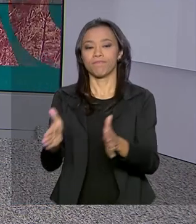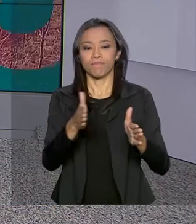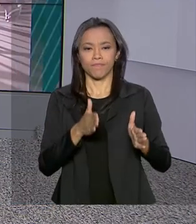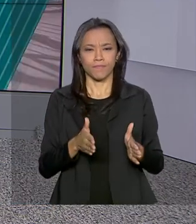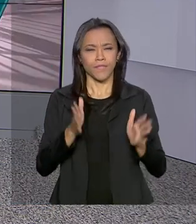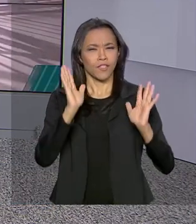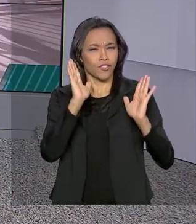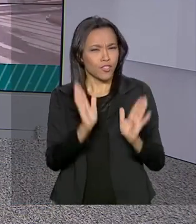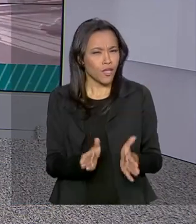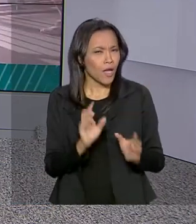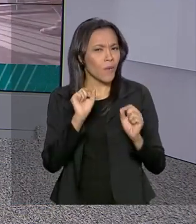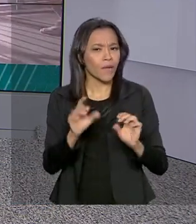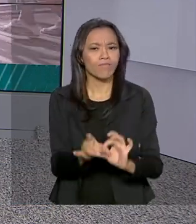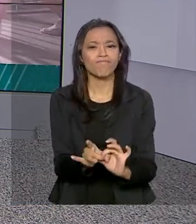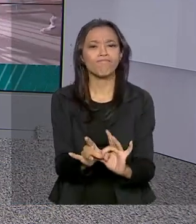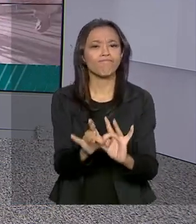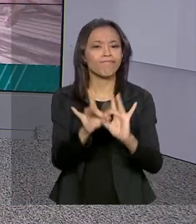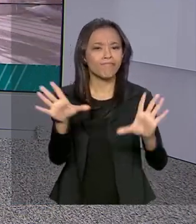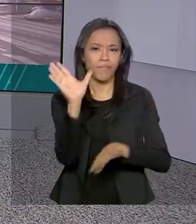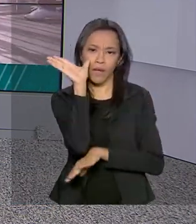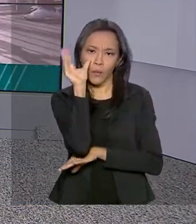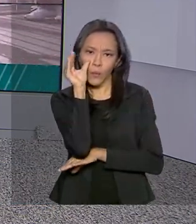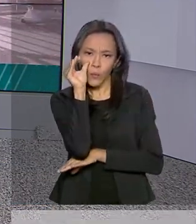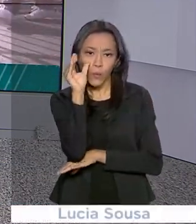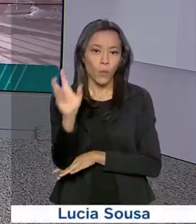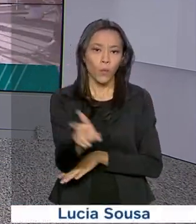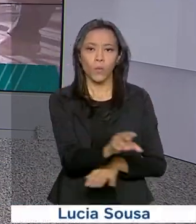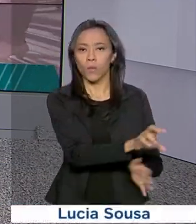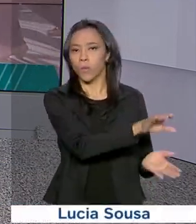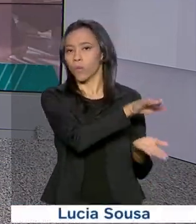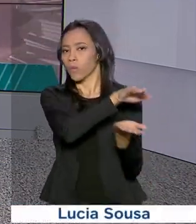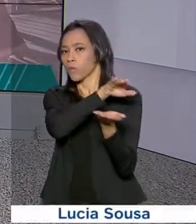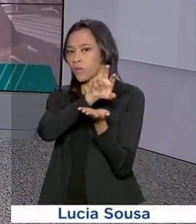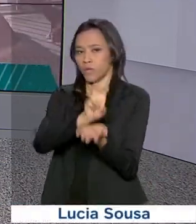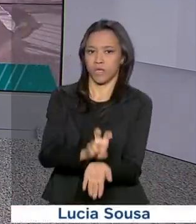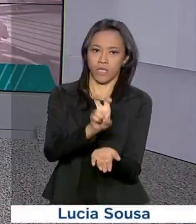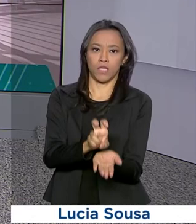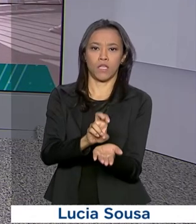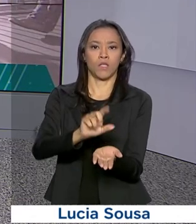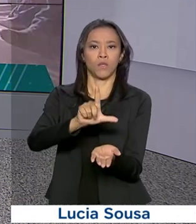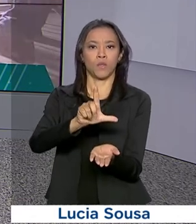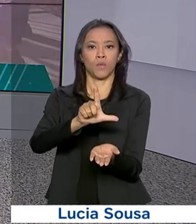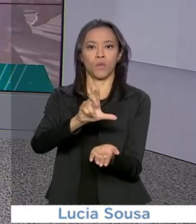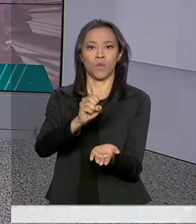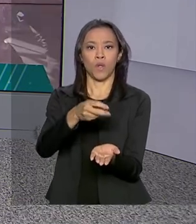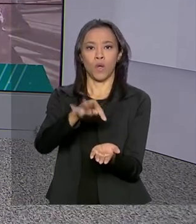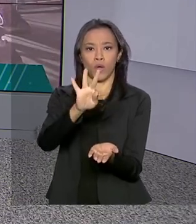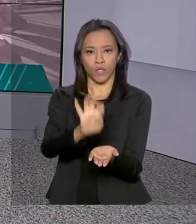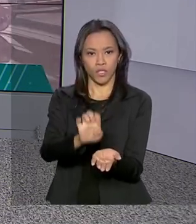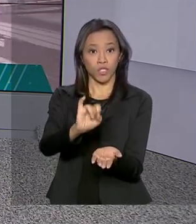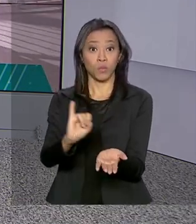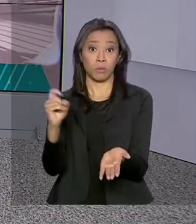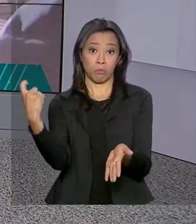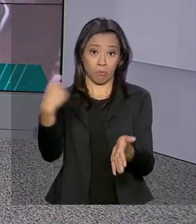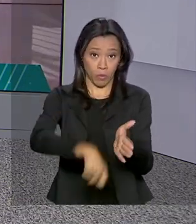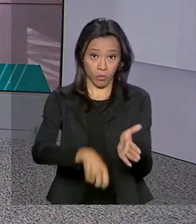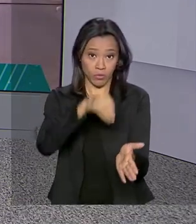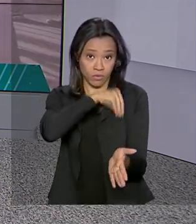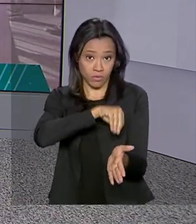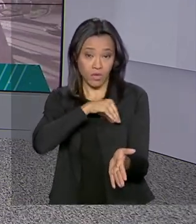Já está disponível para consulta o quinto lote de restituição do Imposto de Renda à Pessoa Física 2019.